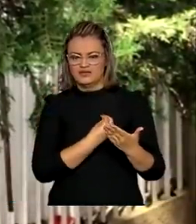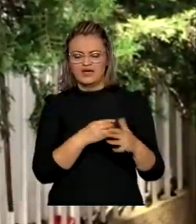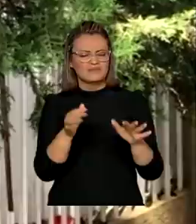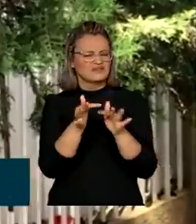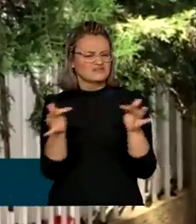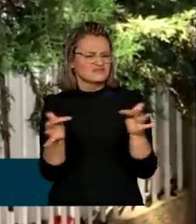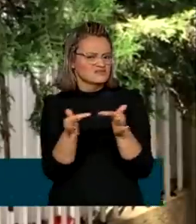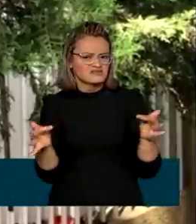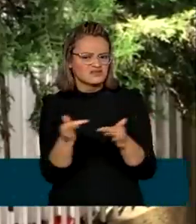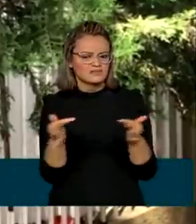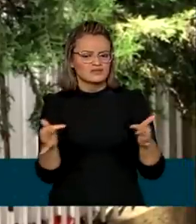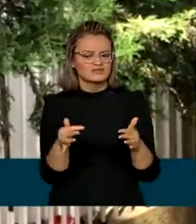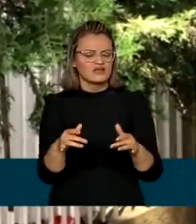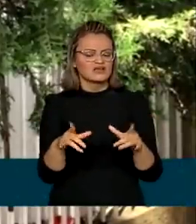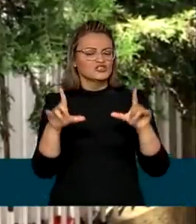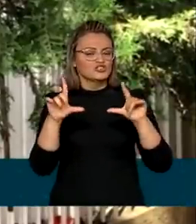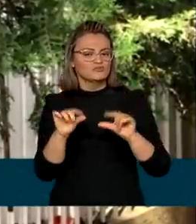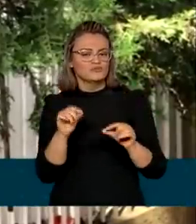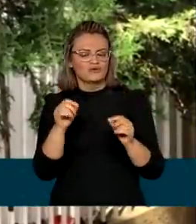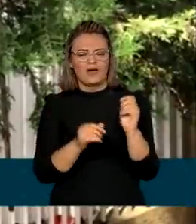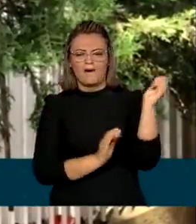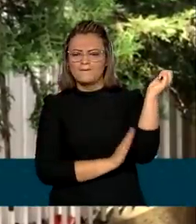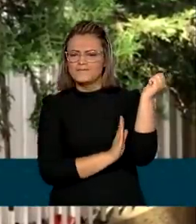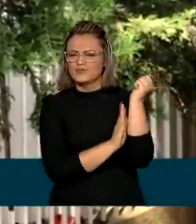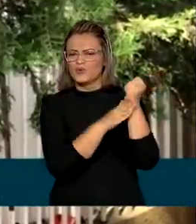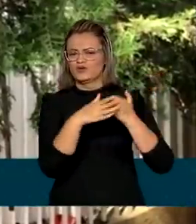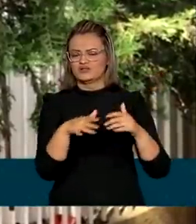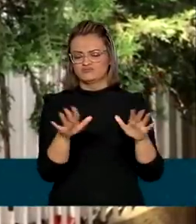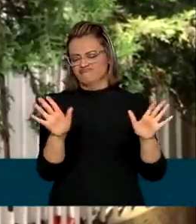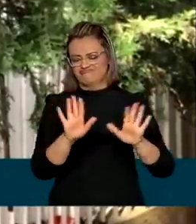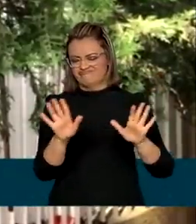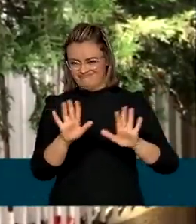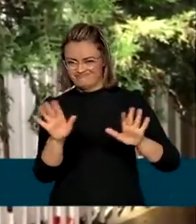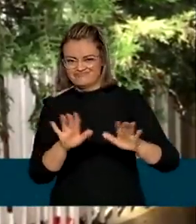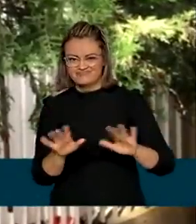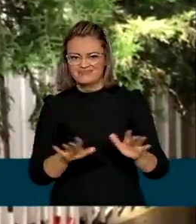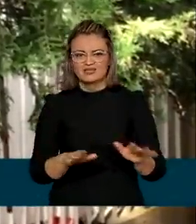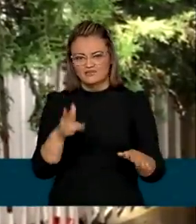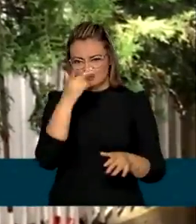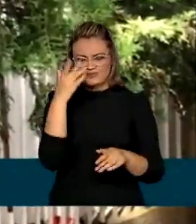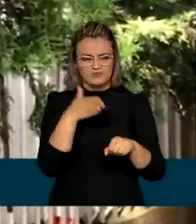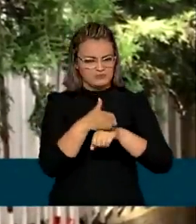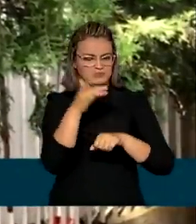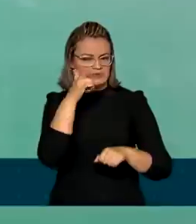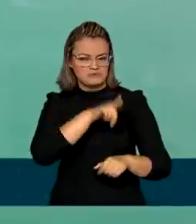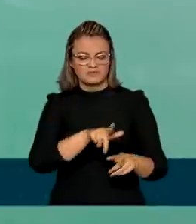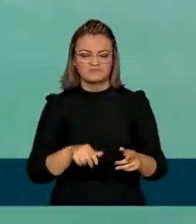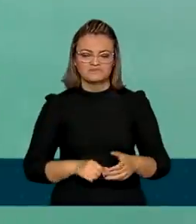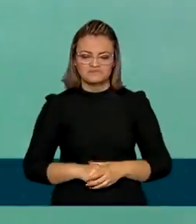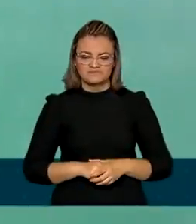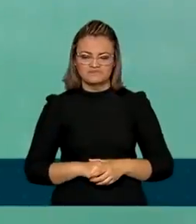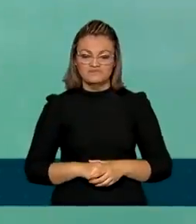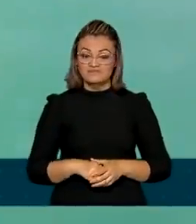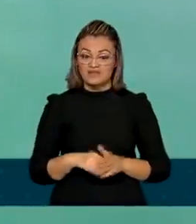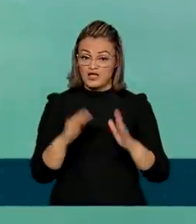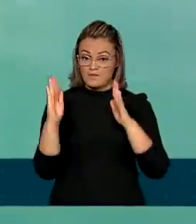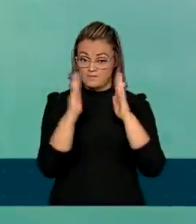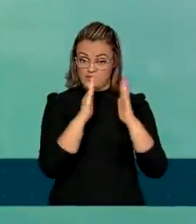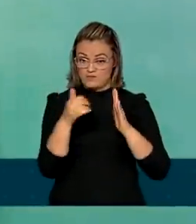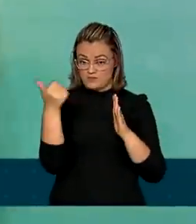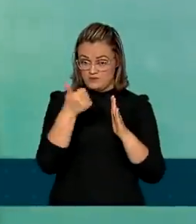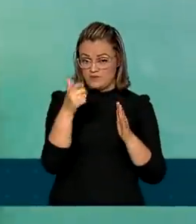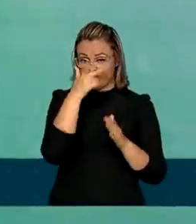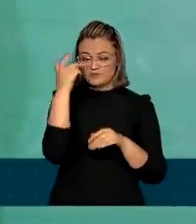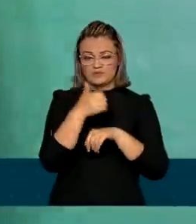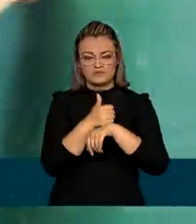simplificado, por diminuir a burocracia na execução por parte das instituições de ensino. Nessa primeira fase, os